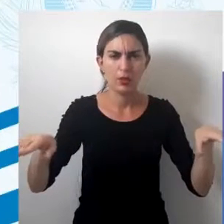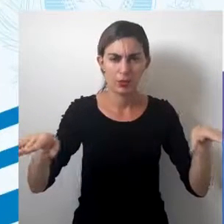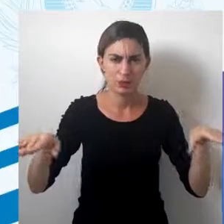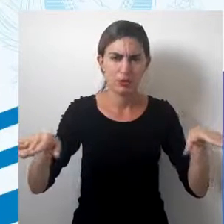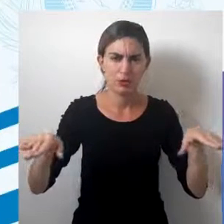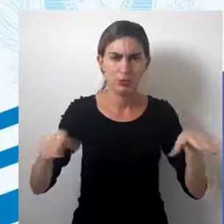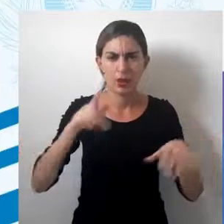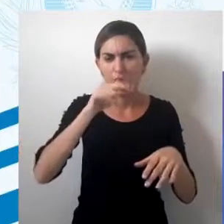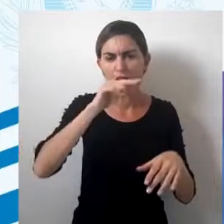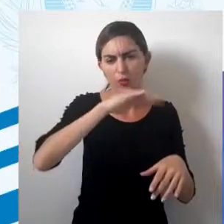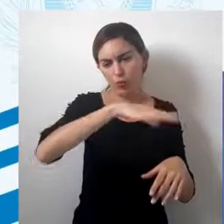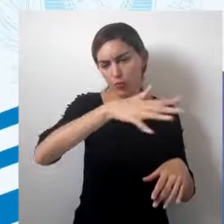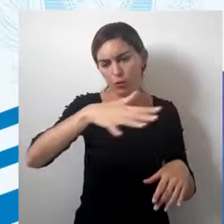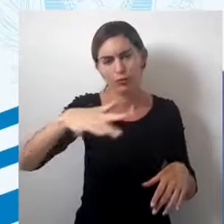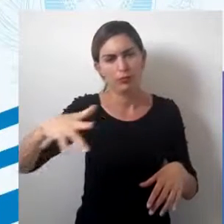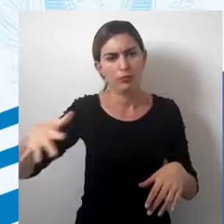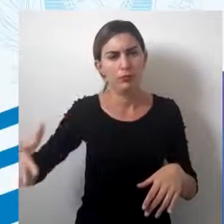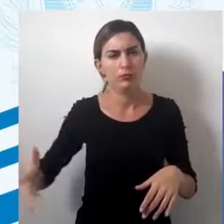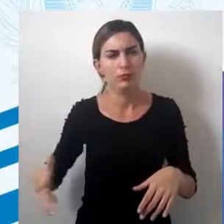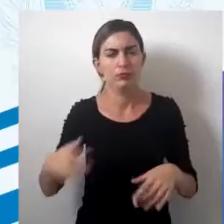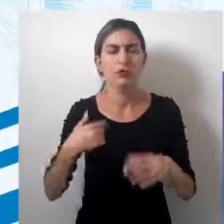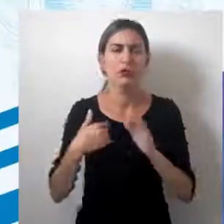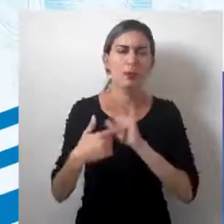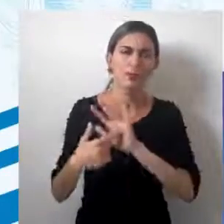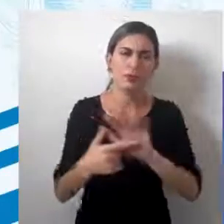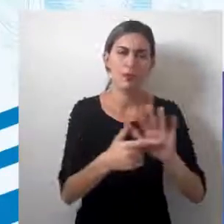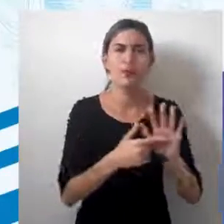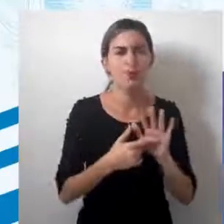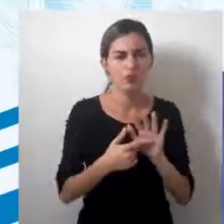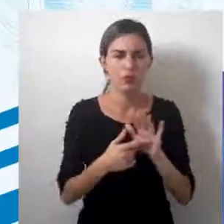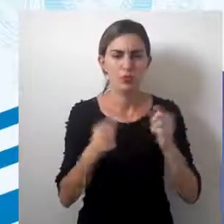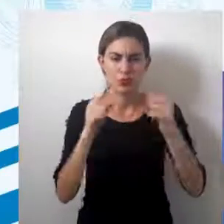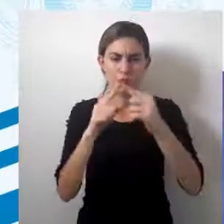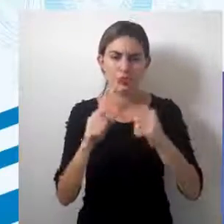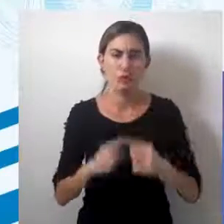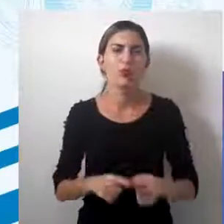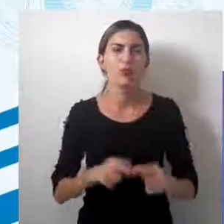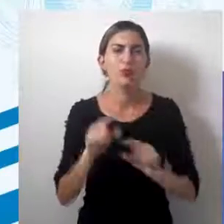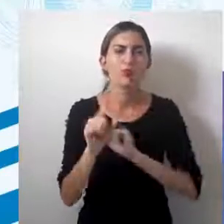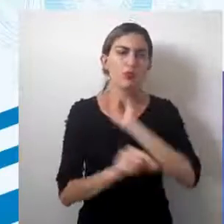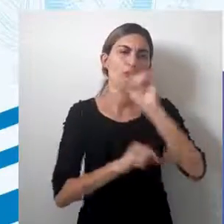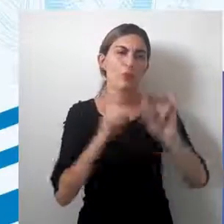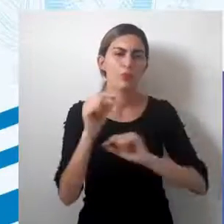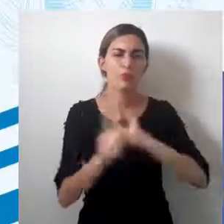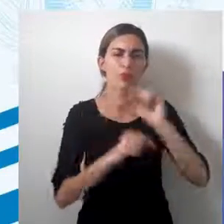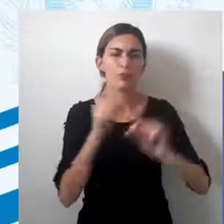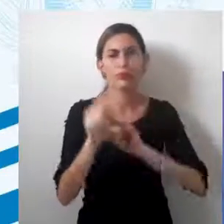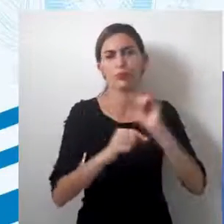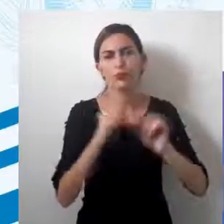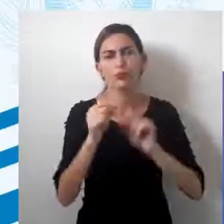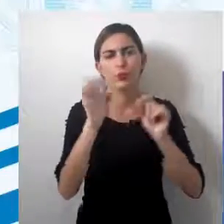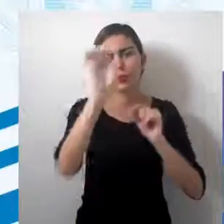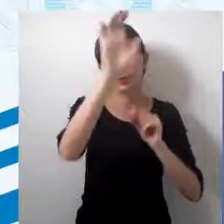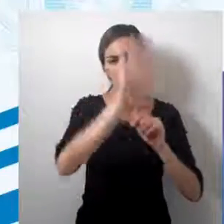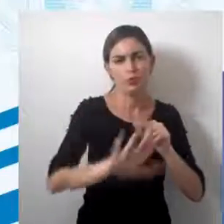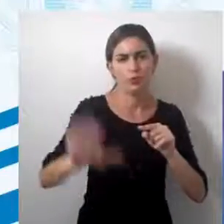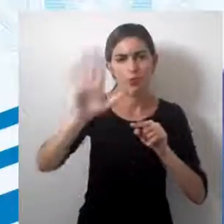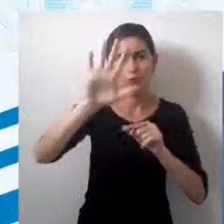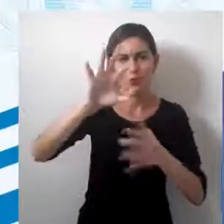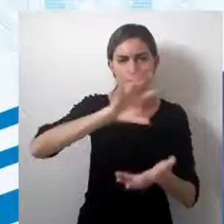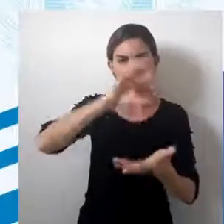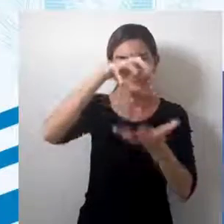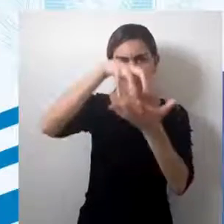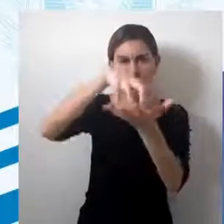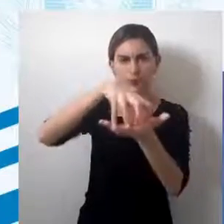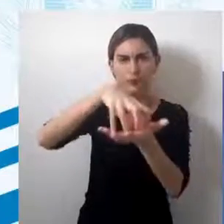circundado de água. Então, isso daí vem de acordo com que a Europa que estava